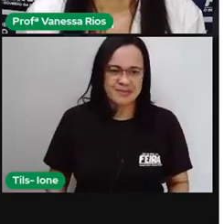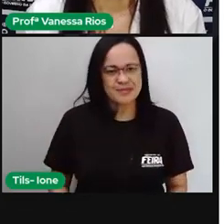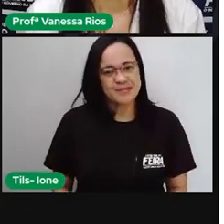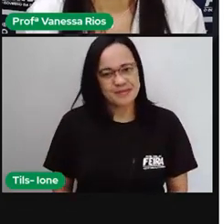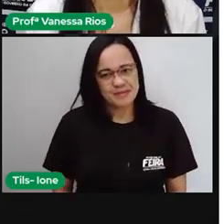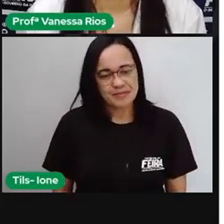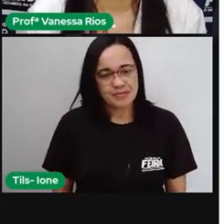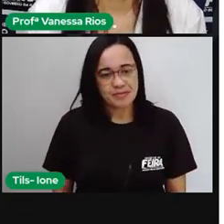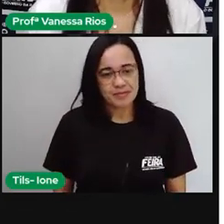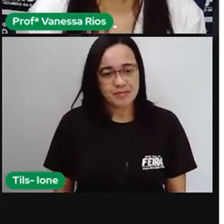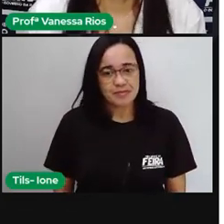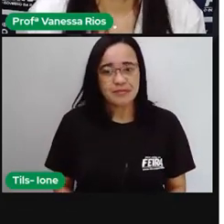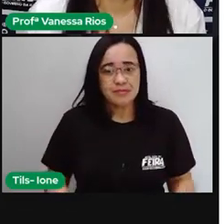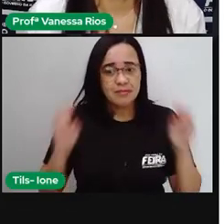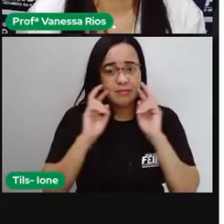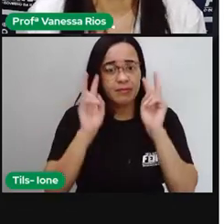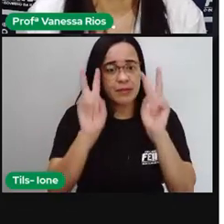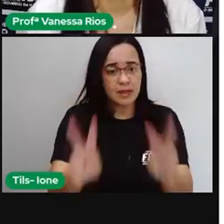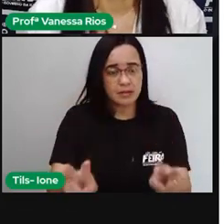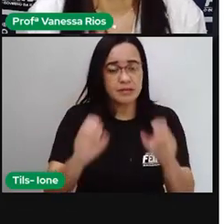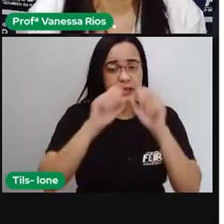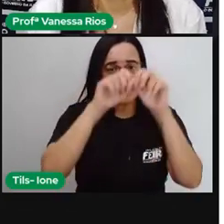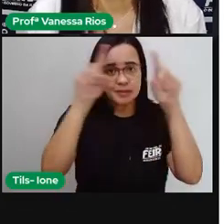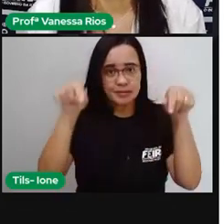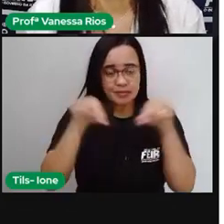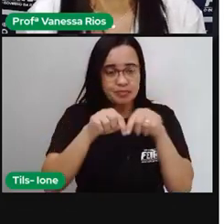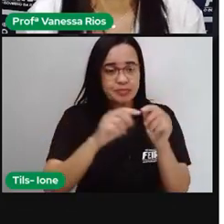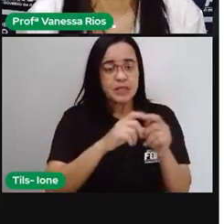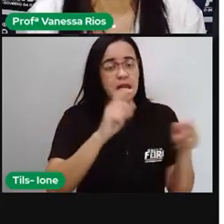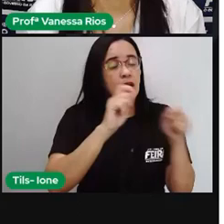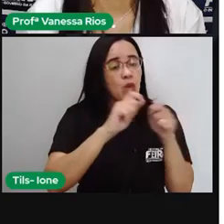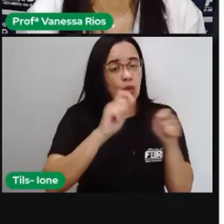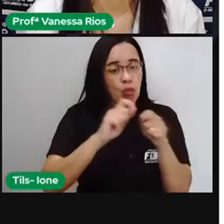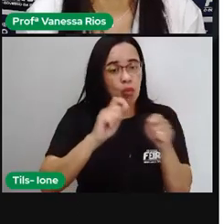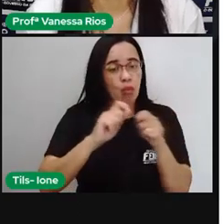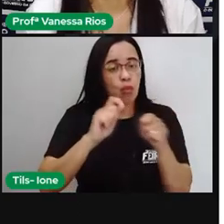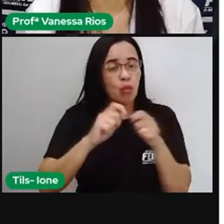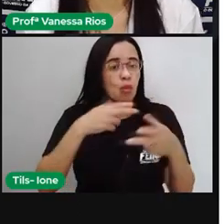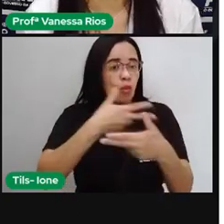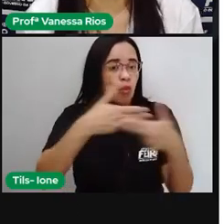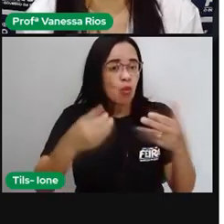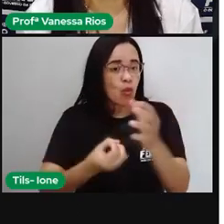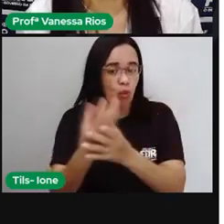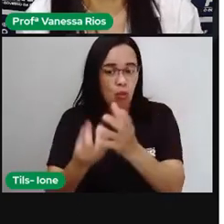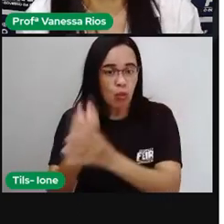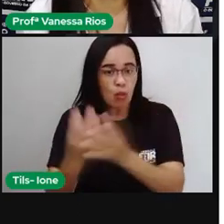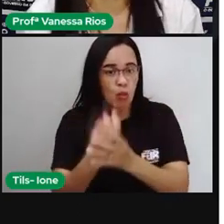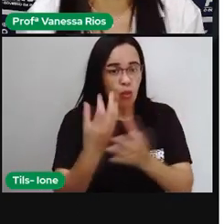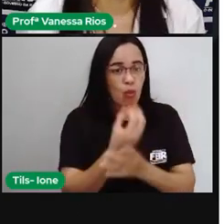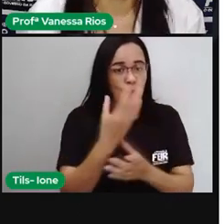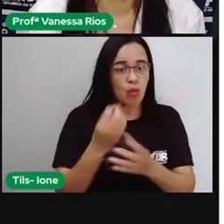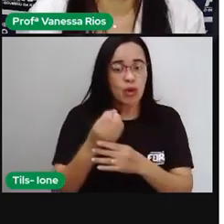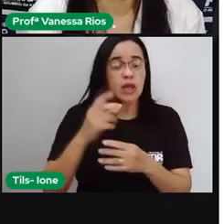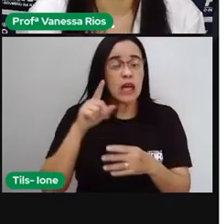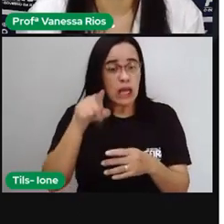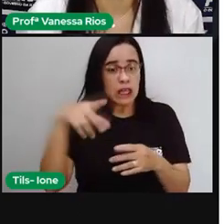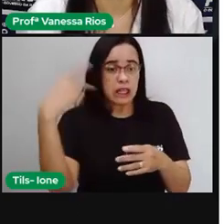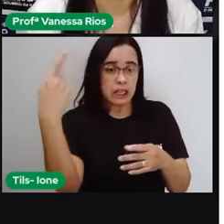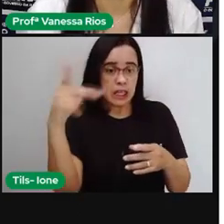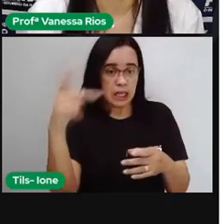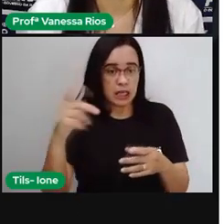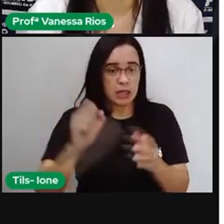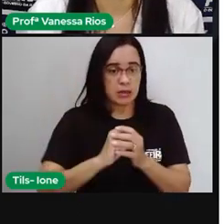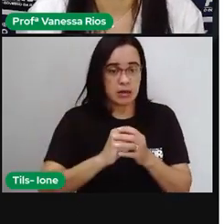E aí vamos observando as obras de Miró, é importante a gente conhecer não só, né, as características dessa obra aí, dessa